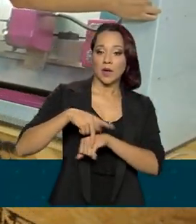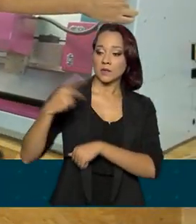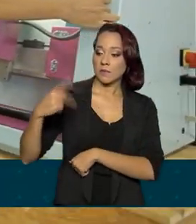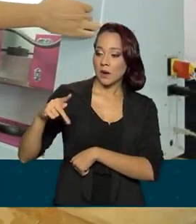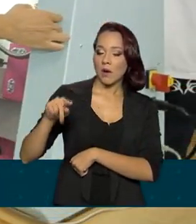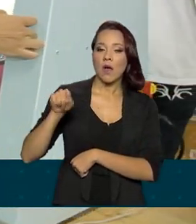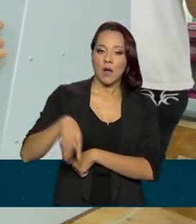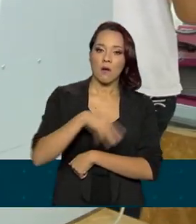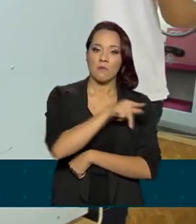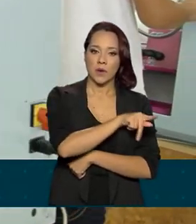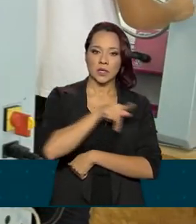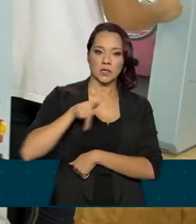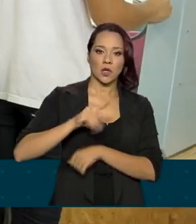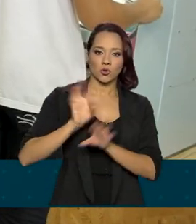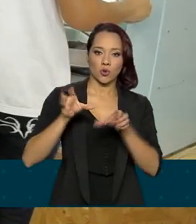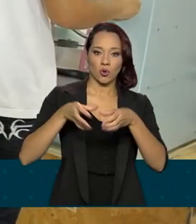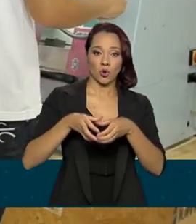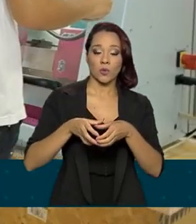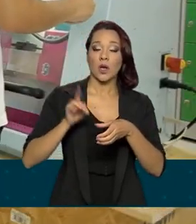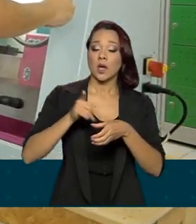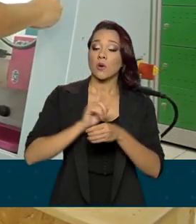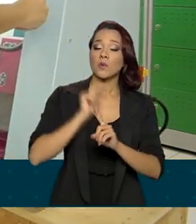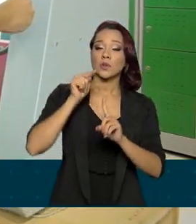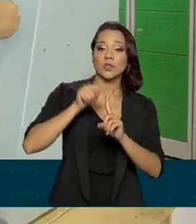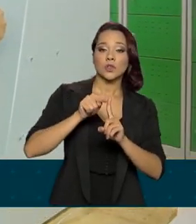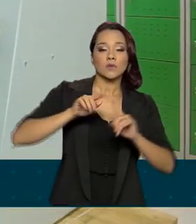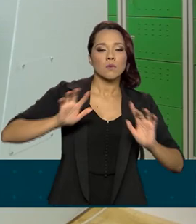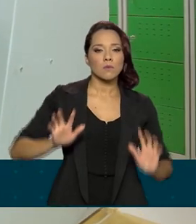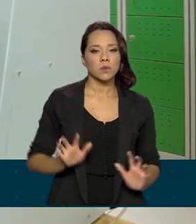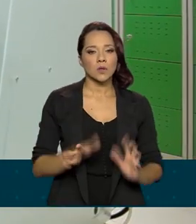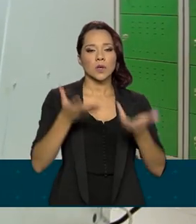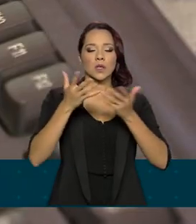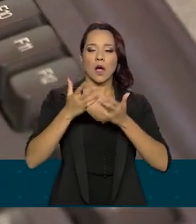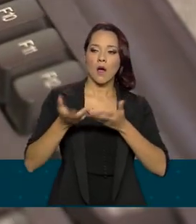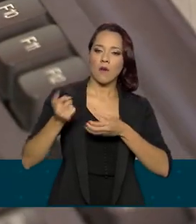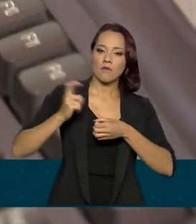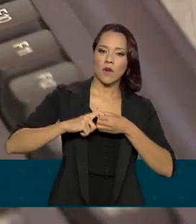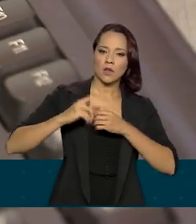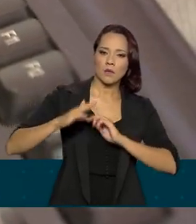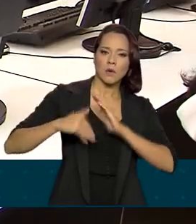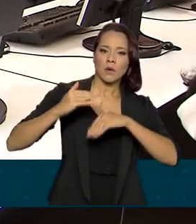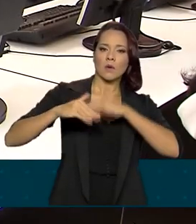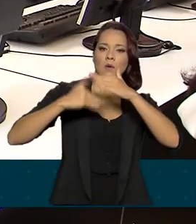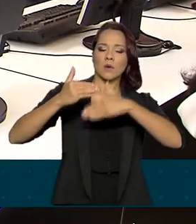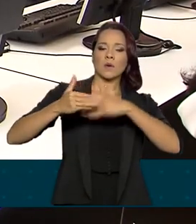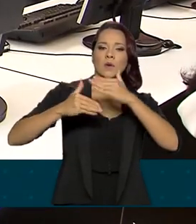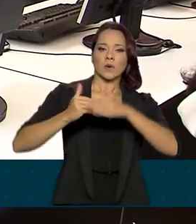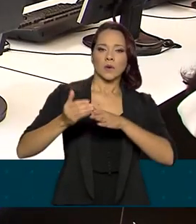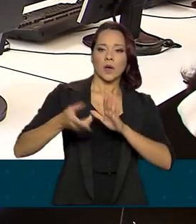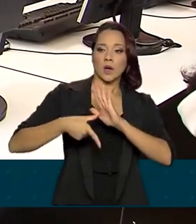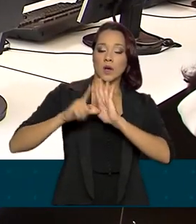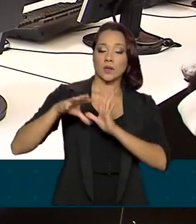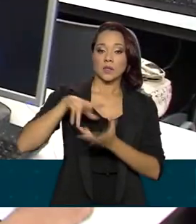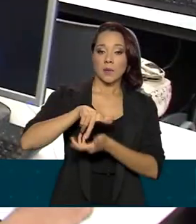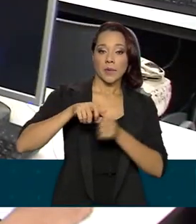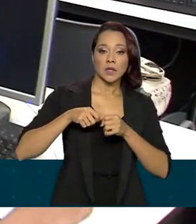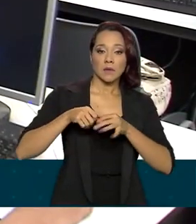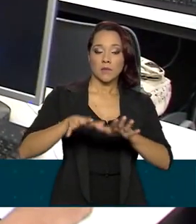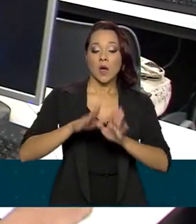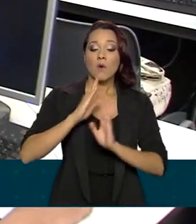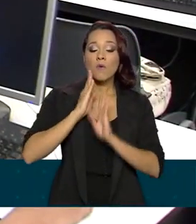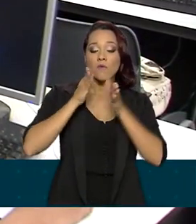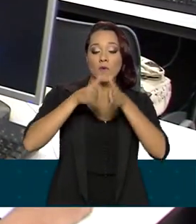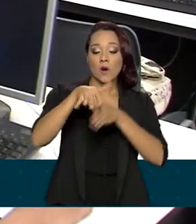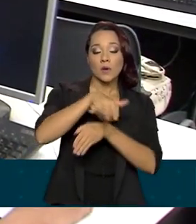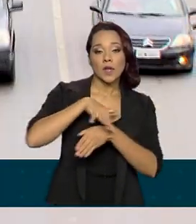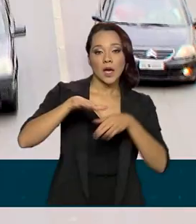vai presidir o grupo e segue com a missão de impulsionar a retomada do crescimento no pós-pandemia, com foco